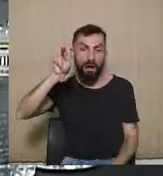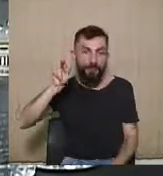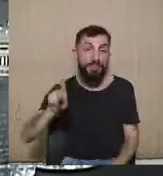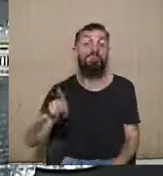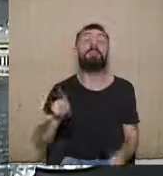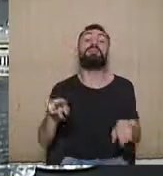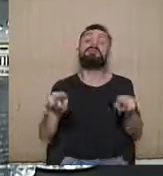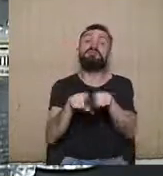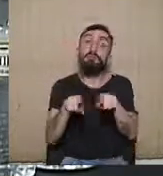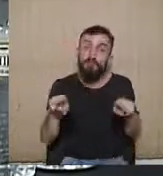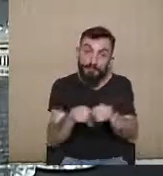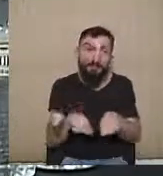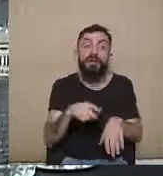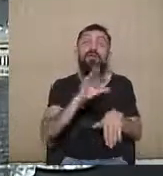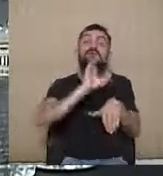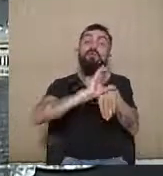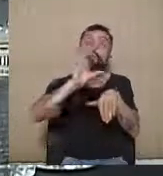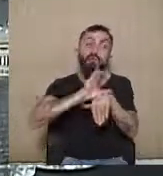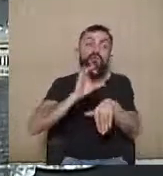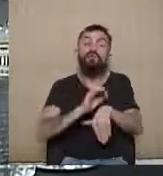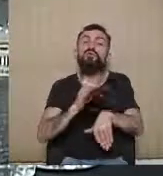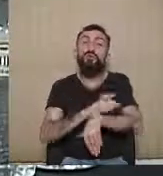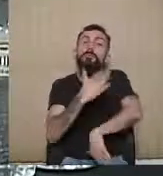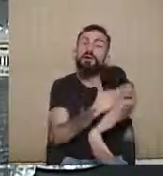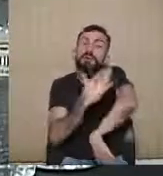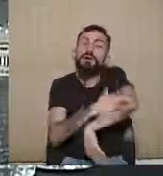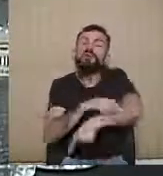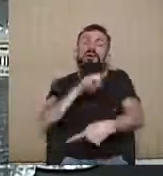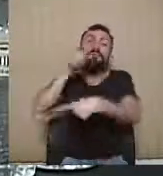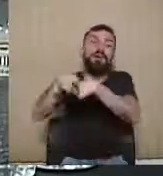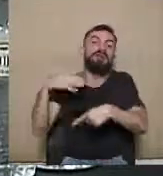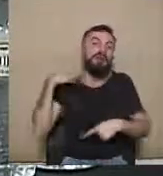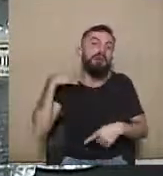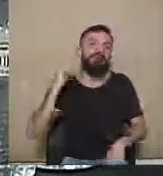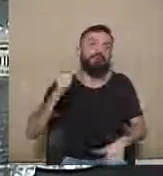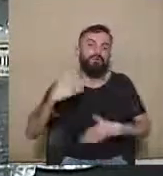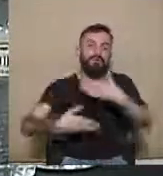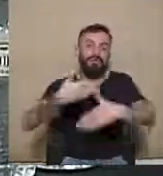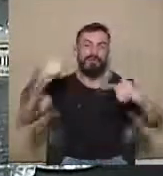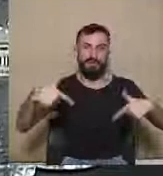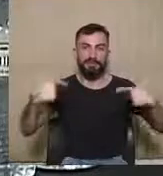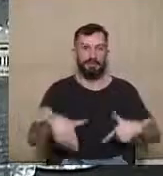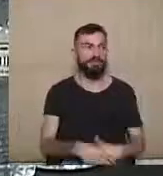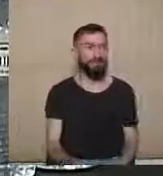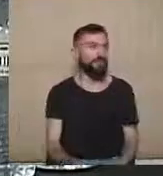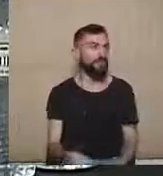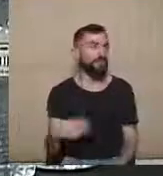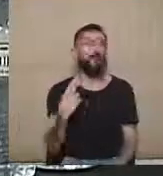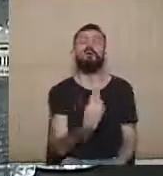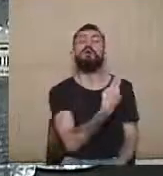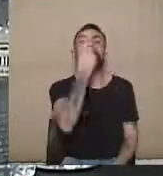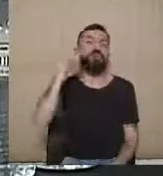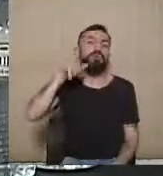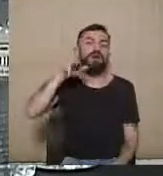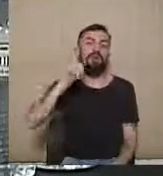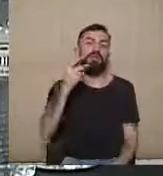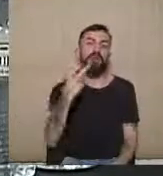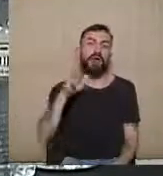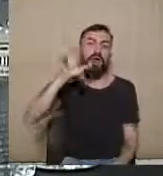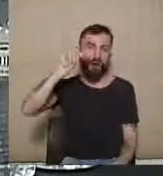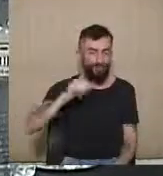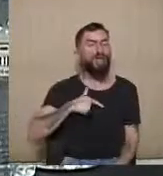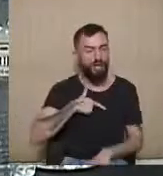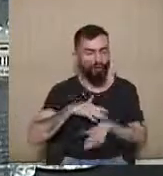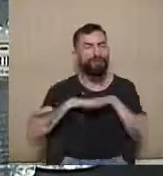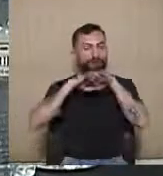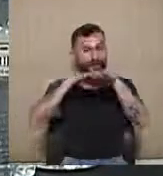como em cursos preparatórios para carreiras jurídicas. Meu nome é Ana Laura, acho que eu já disse, eu